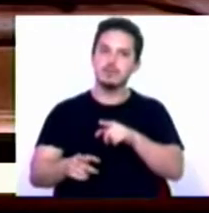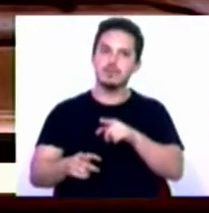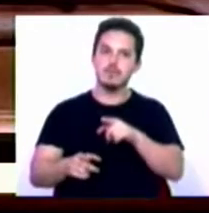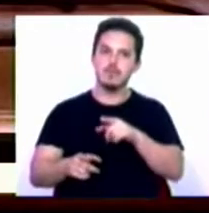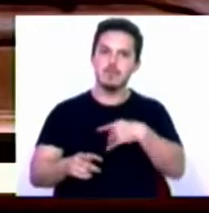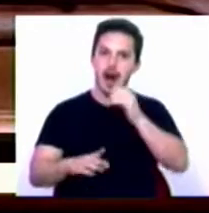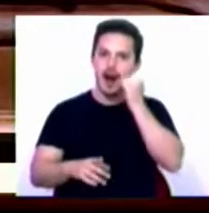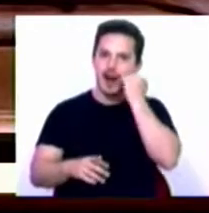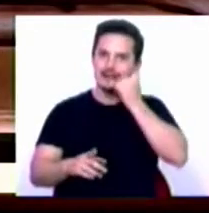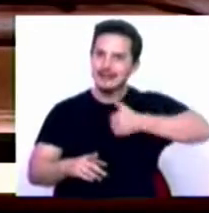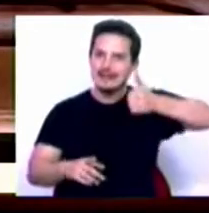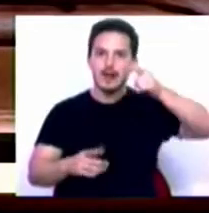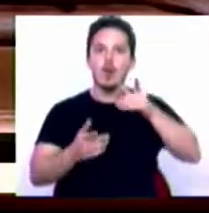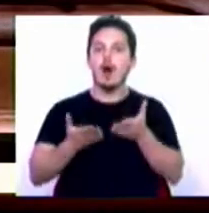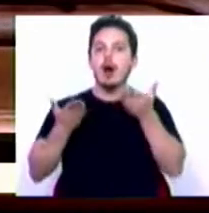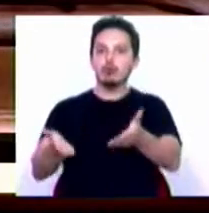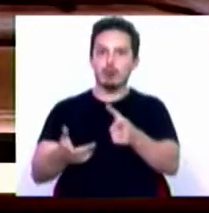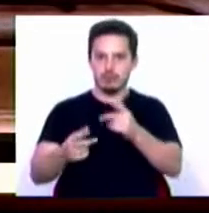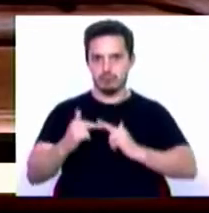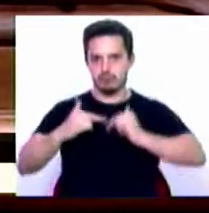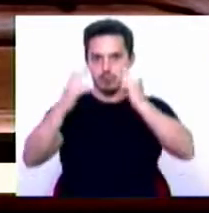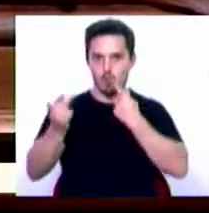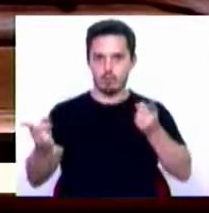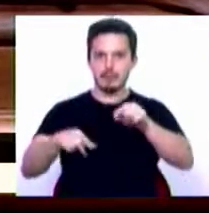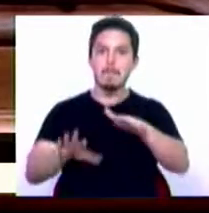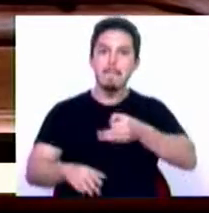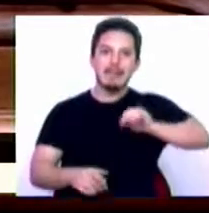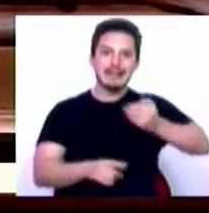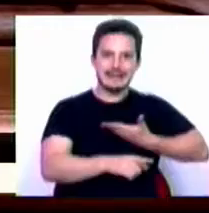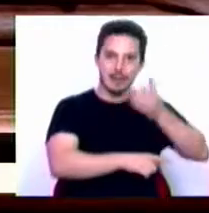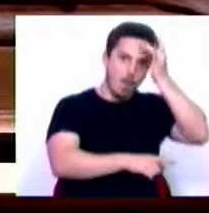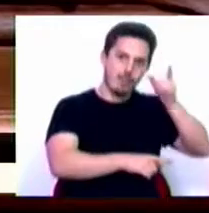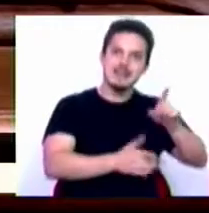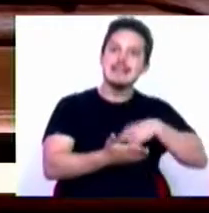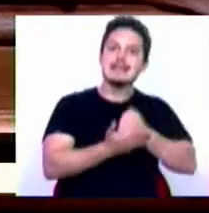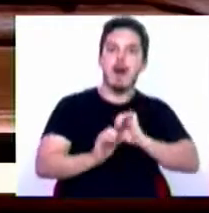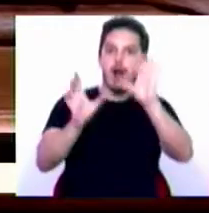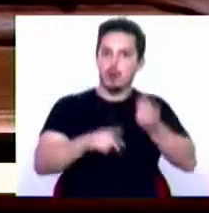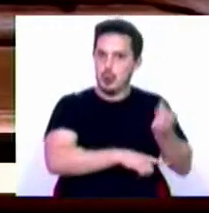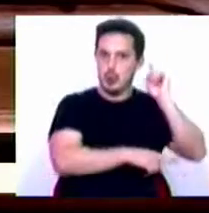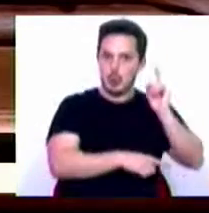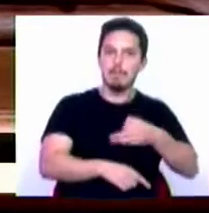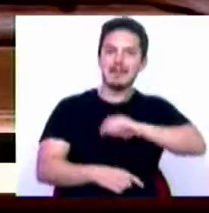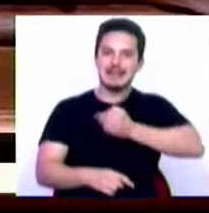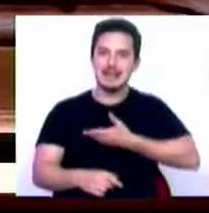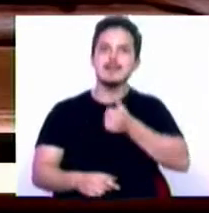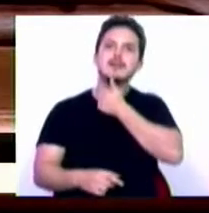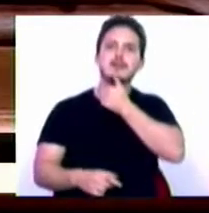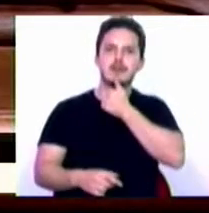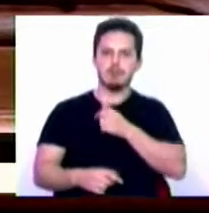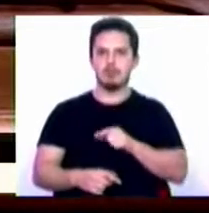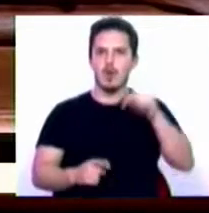e colaborar na reconstrução. Mas para o PSD isto nem sempre foi óbvio. O PSD que decidiu